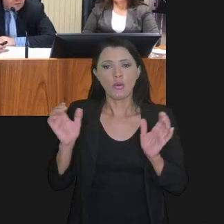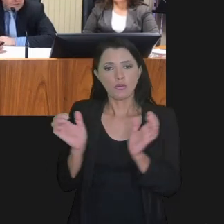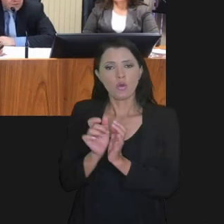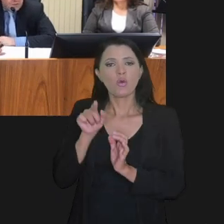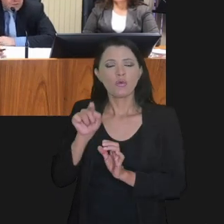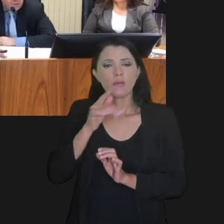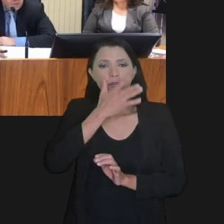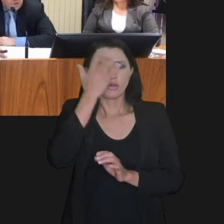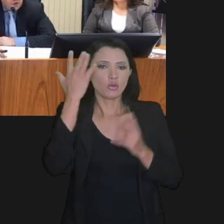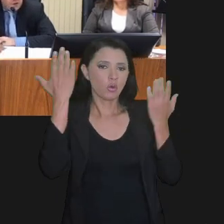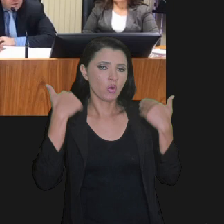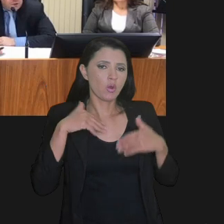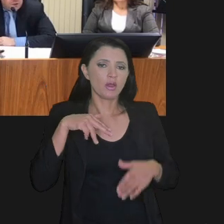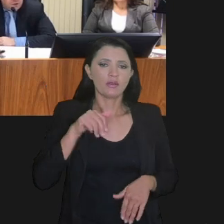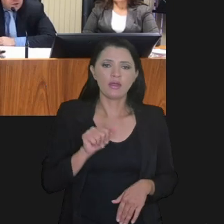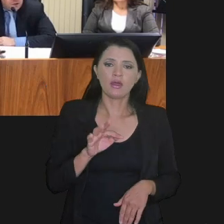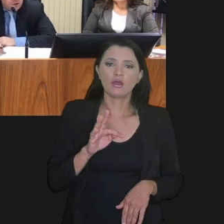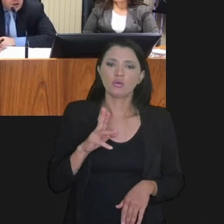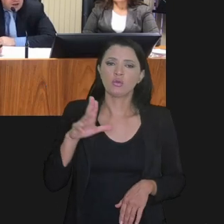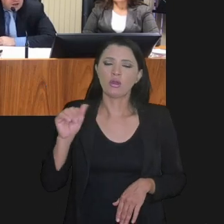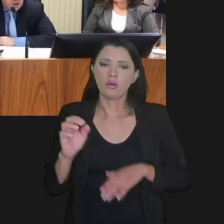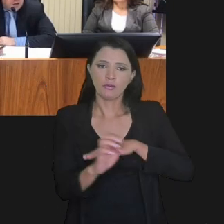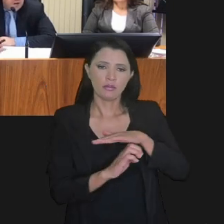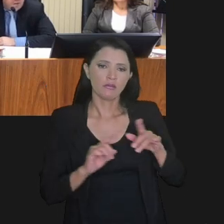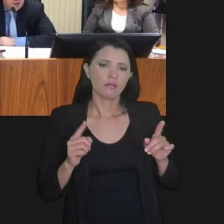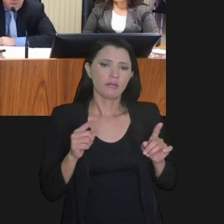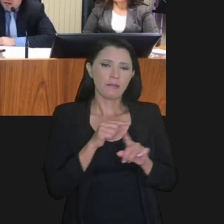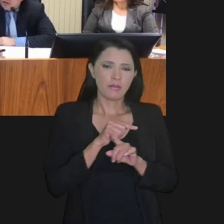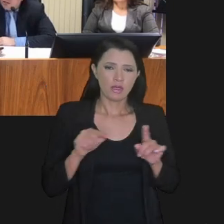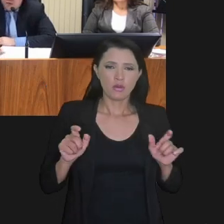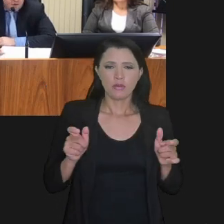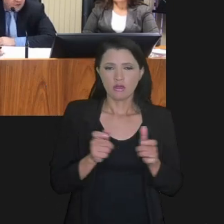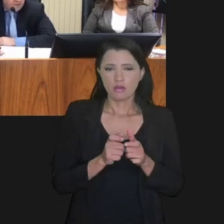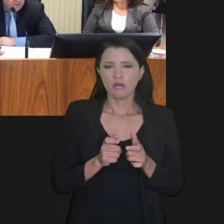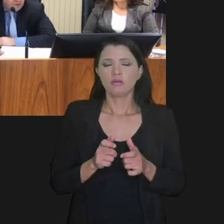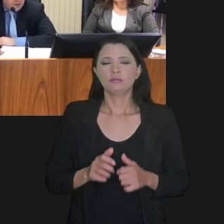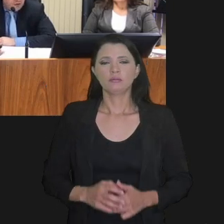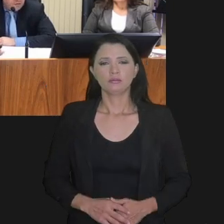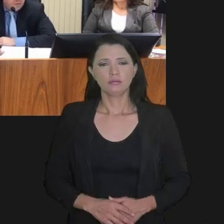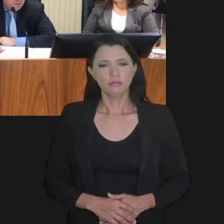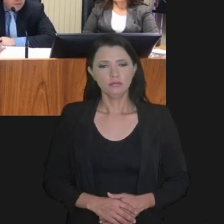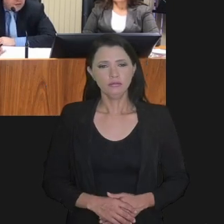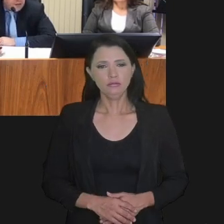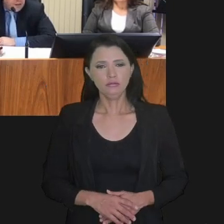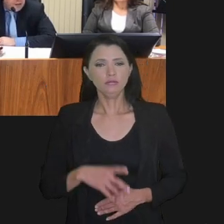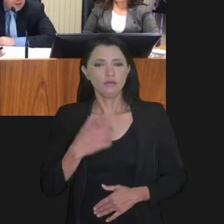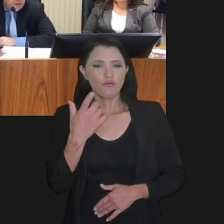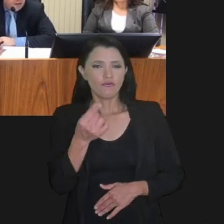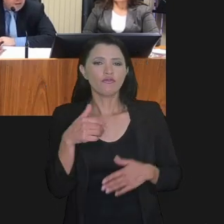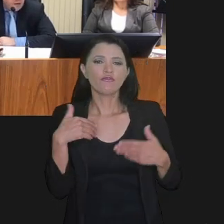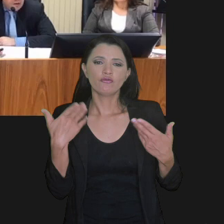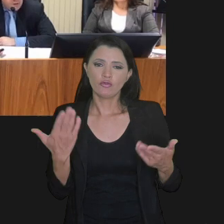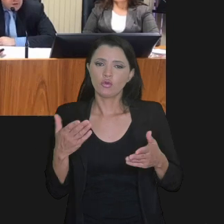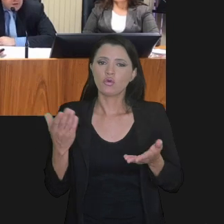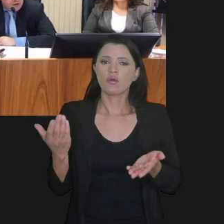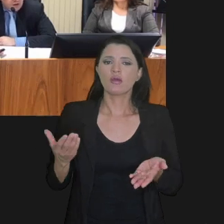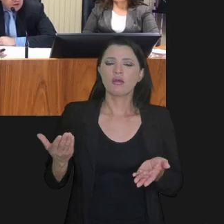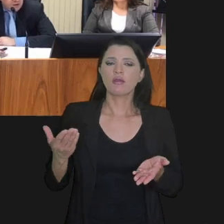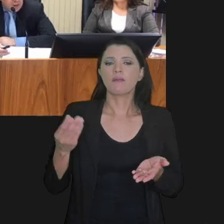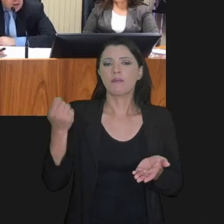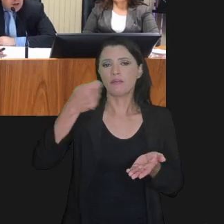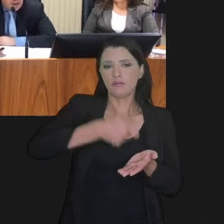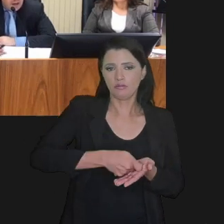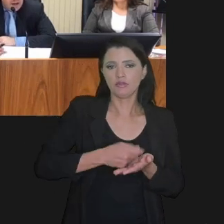e o público-alvo falando das pessoas naturais, microempresas e empresas de pequeno porte. Nesse pequeno